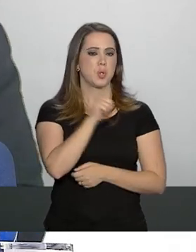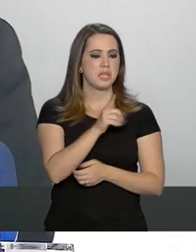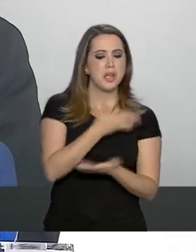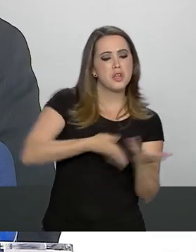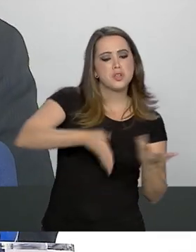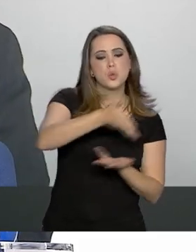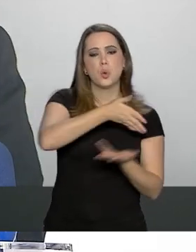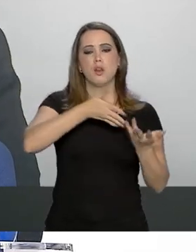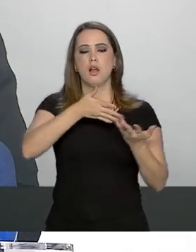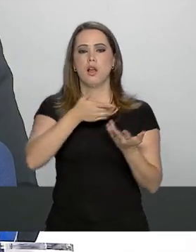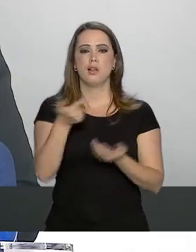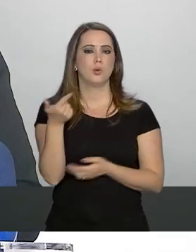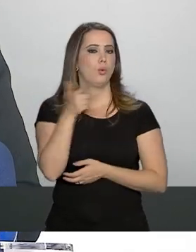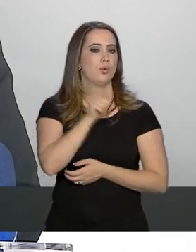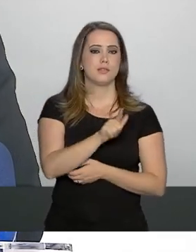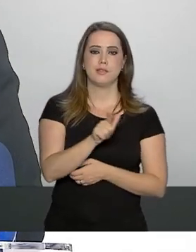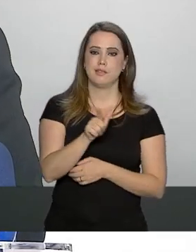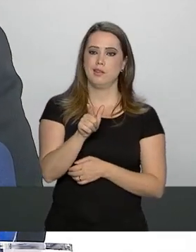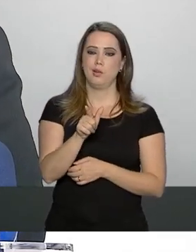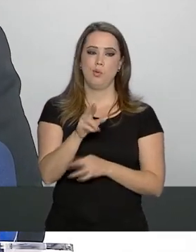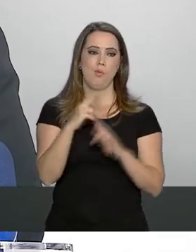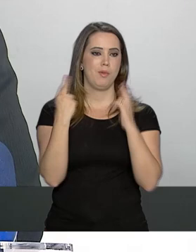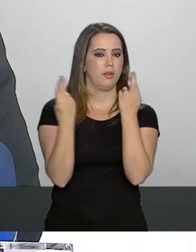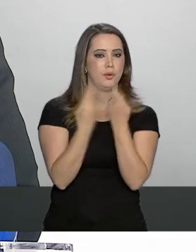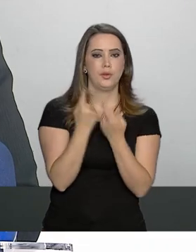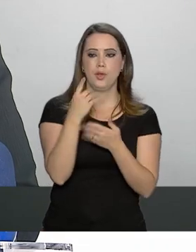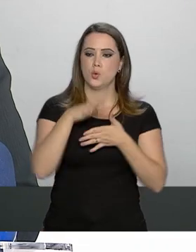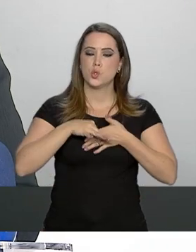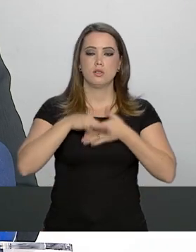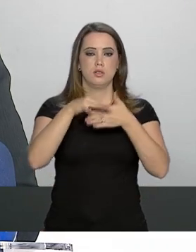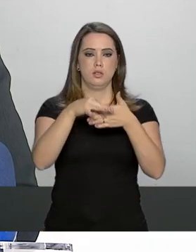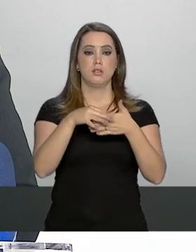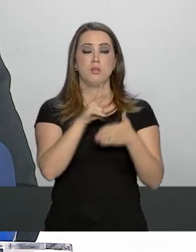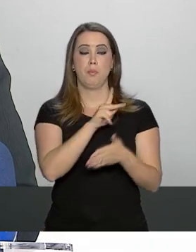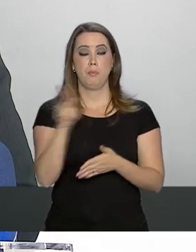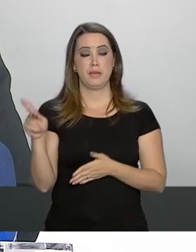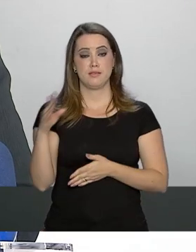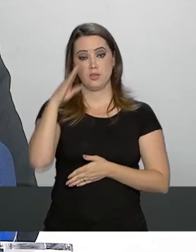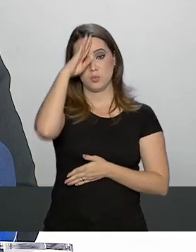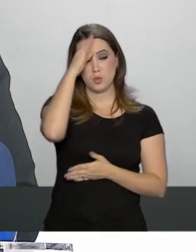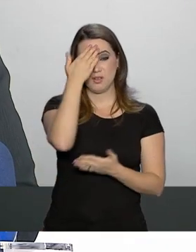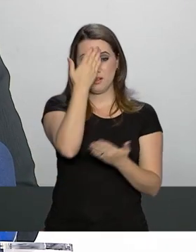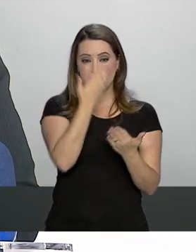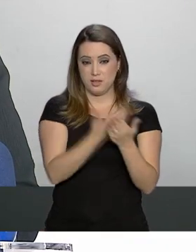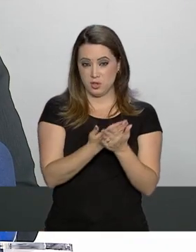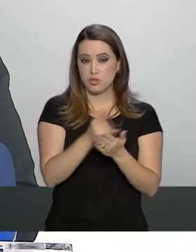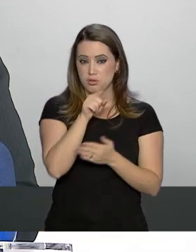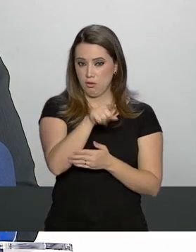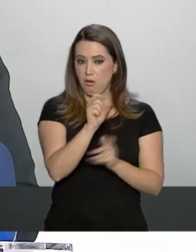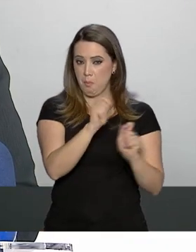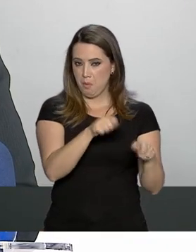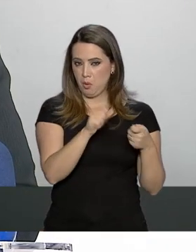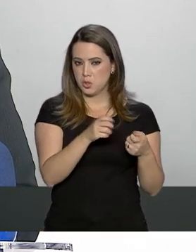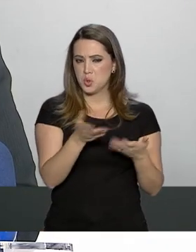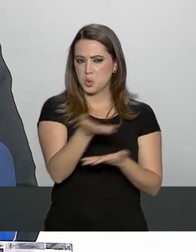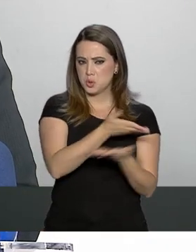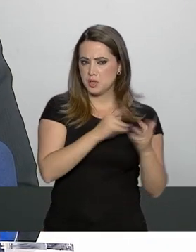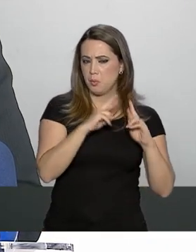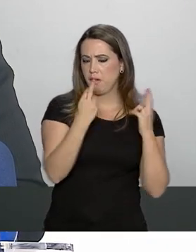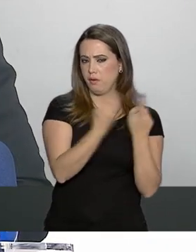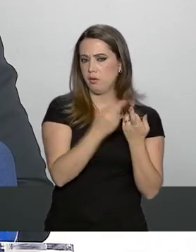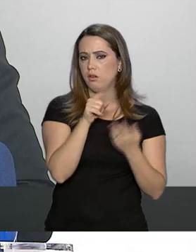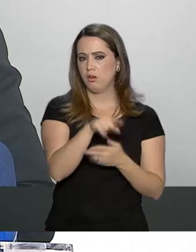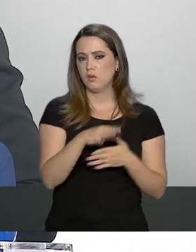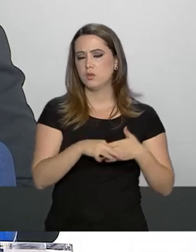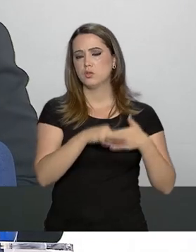conseguiu organizar uma reunião de líderes ontem o presidente confia na capacidade do major Vitor Hugo e vai mantê-lo na função